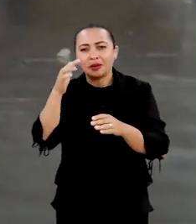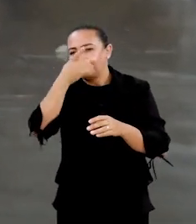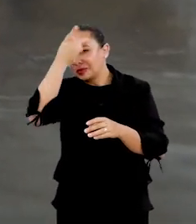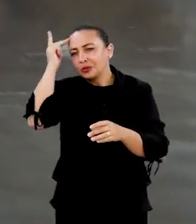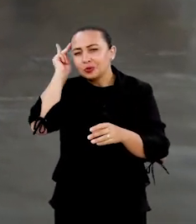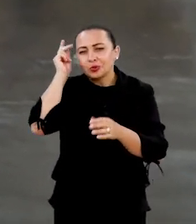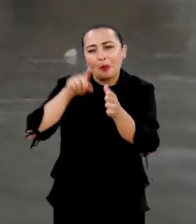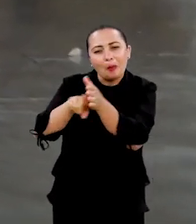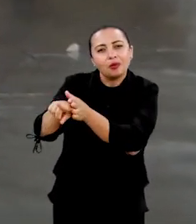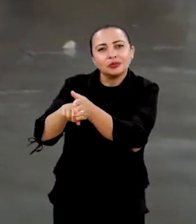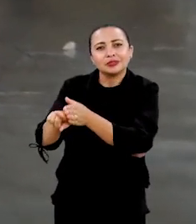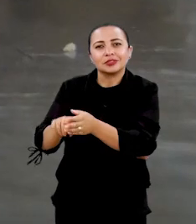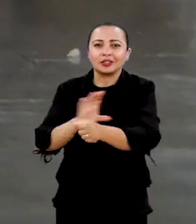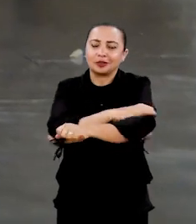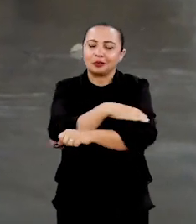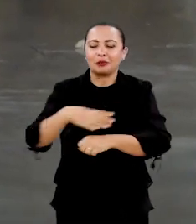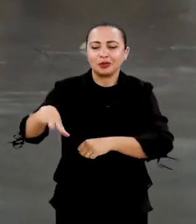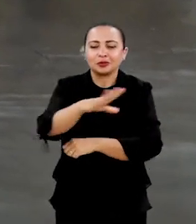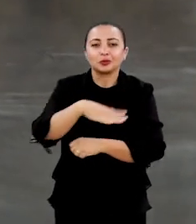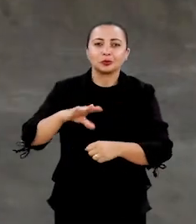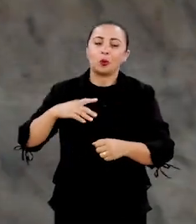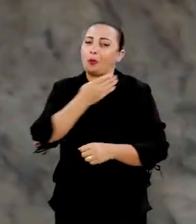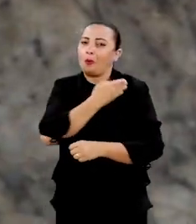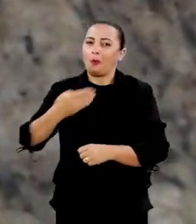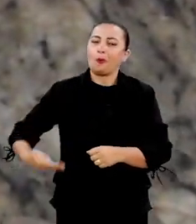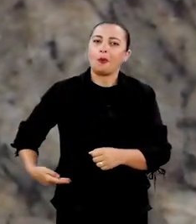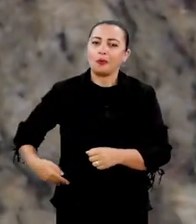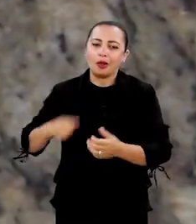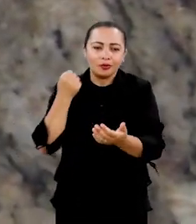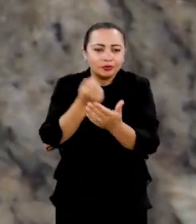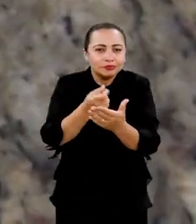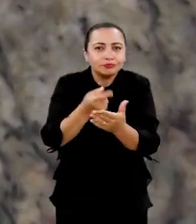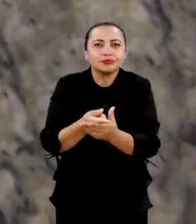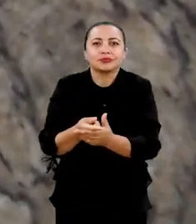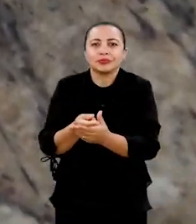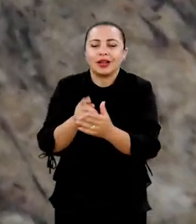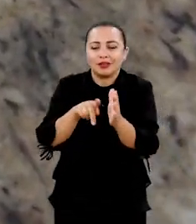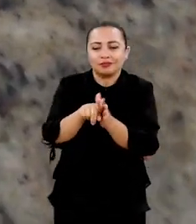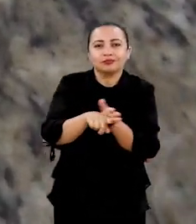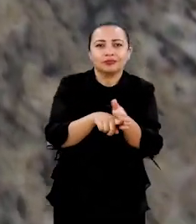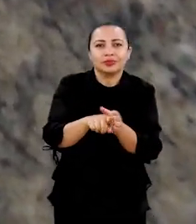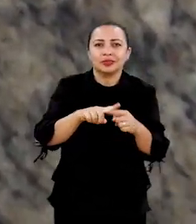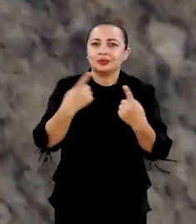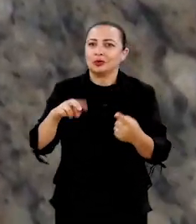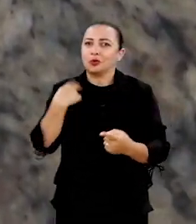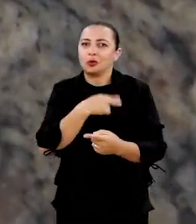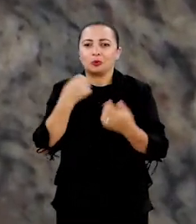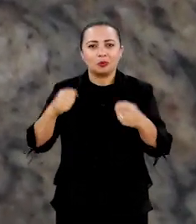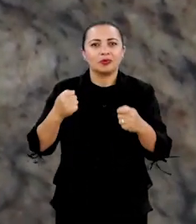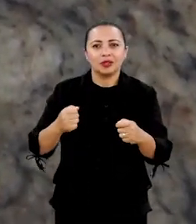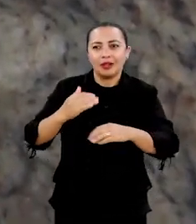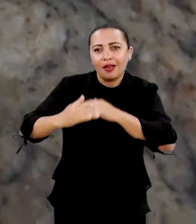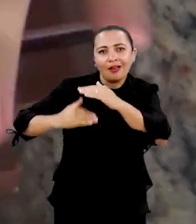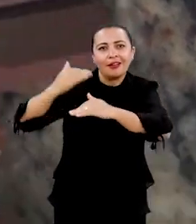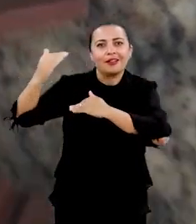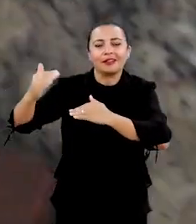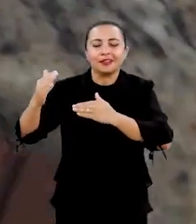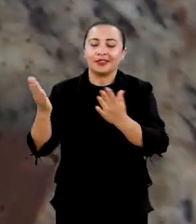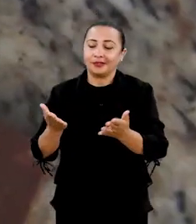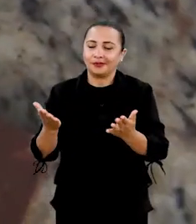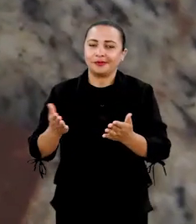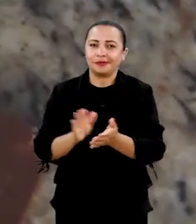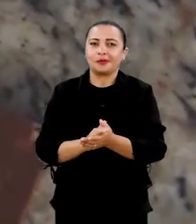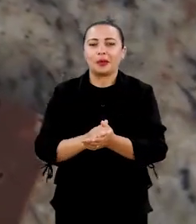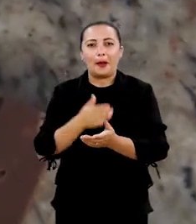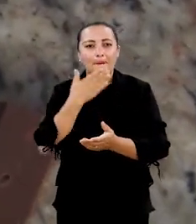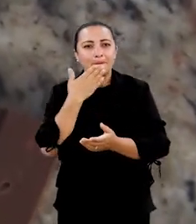para o inventor, uma segurança para o setor público que banca, não é? Porém, a gente precisa avançar. E